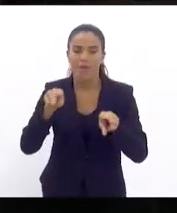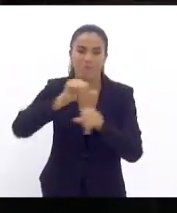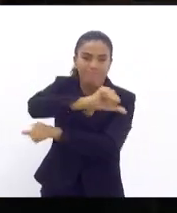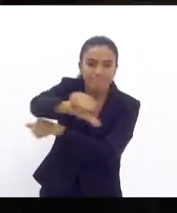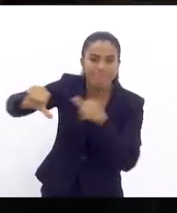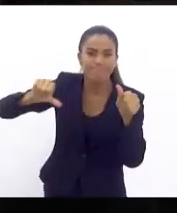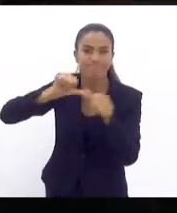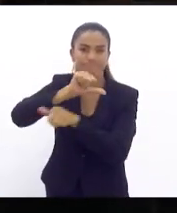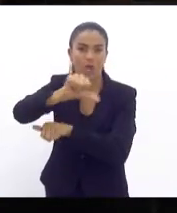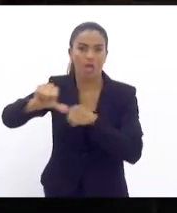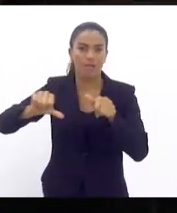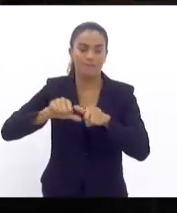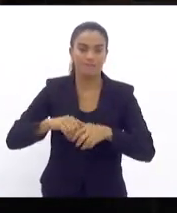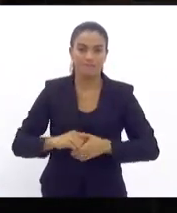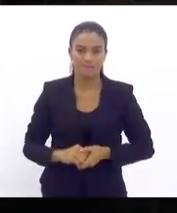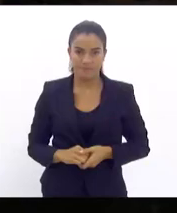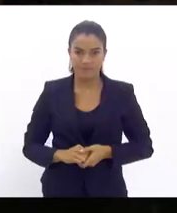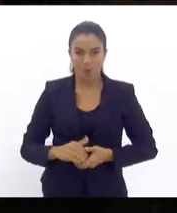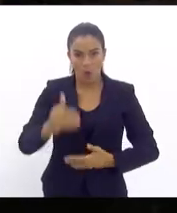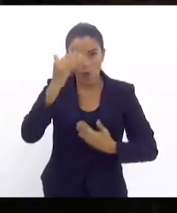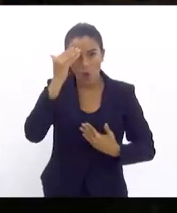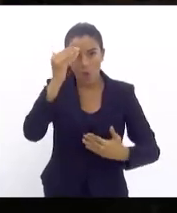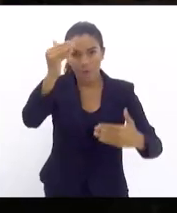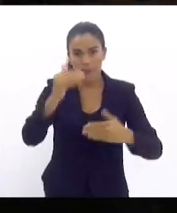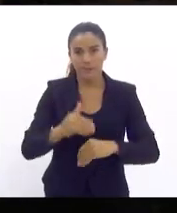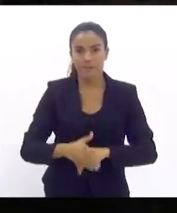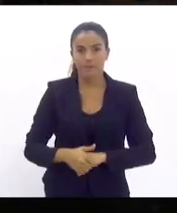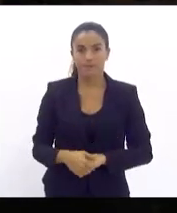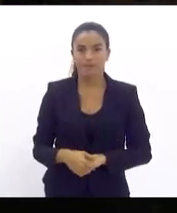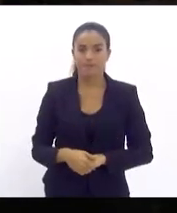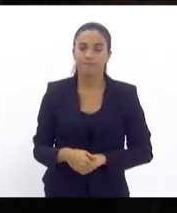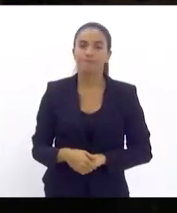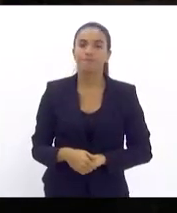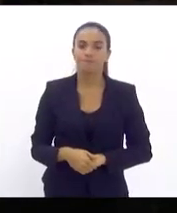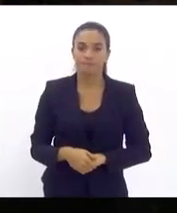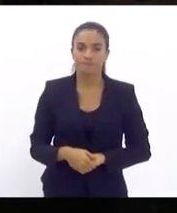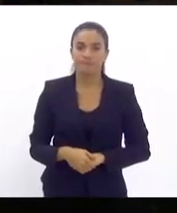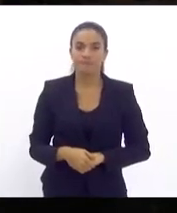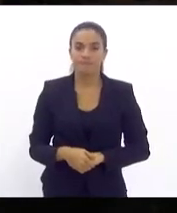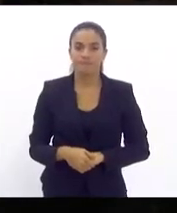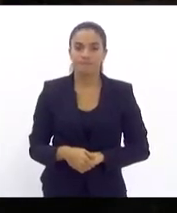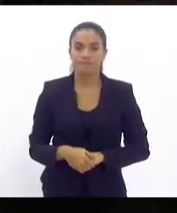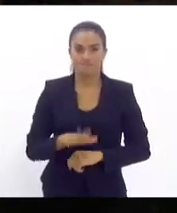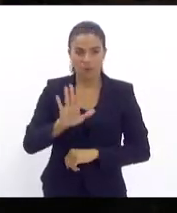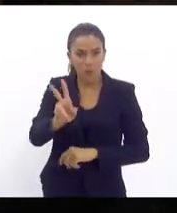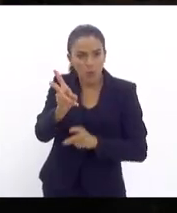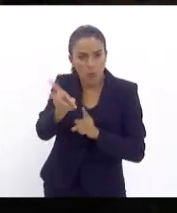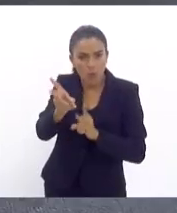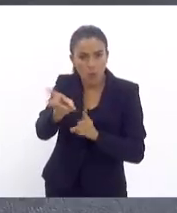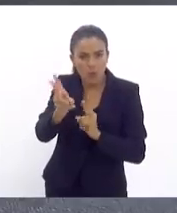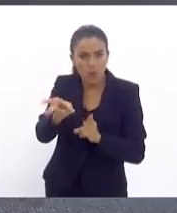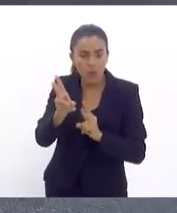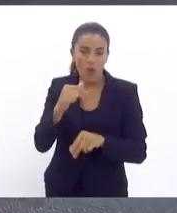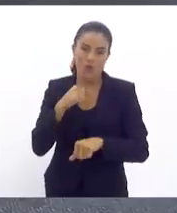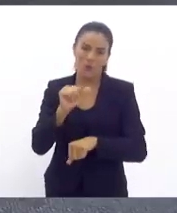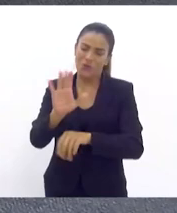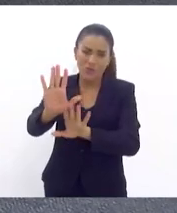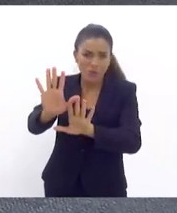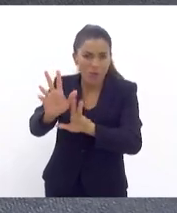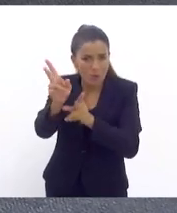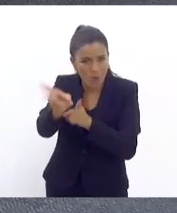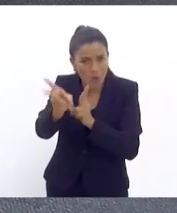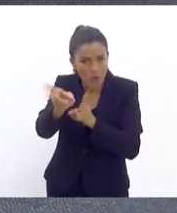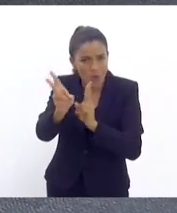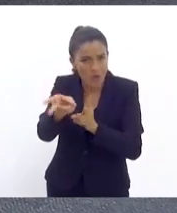radicalmente transformada. Muitíssimo obrigada. Dá uma parte, deputada. Por favor. Eu estava aguardando você. Não, não,